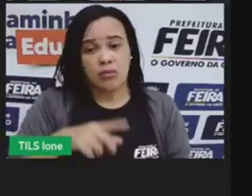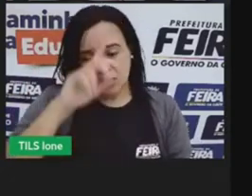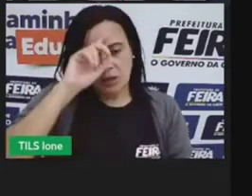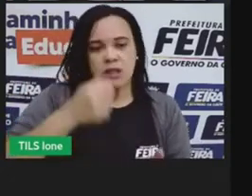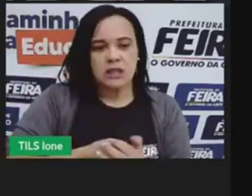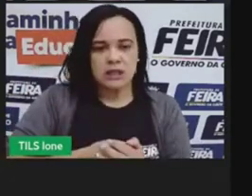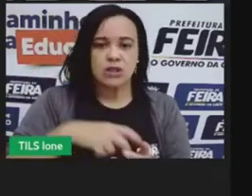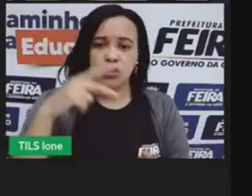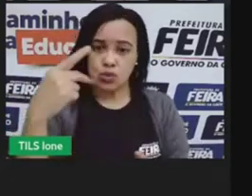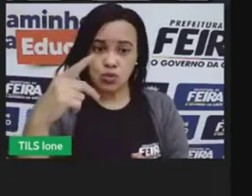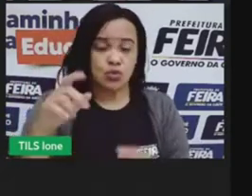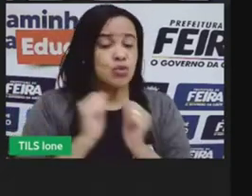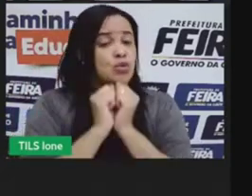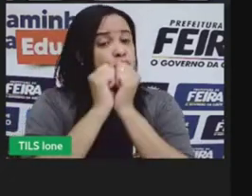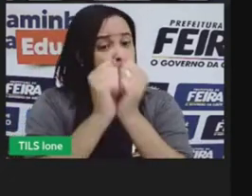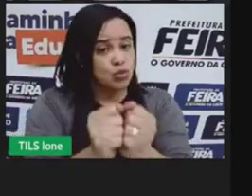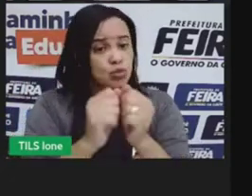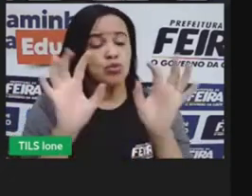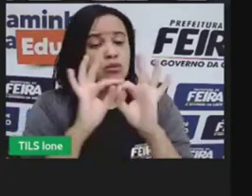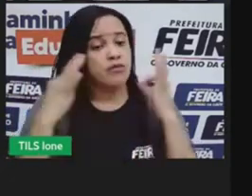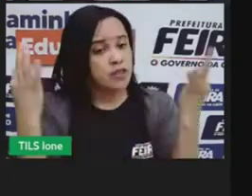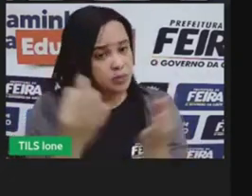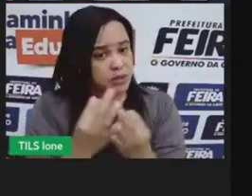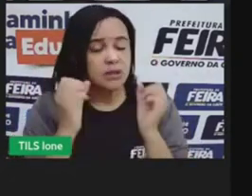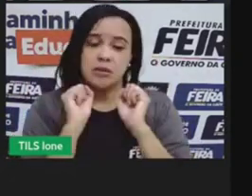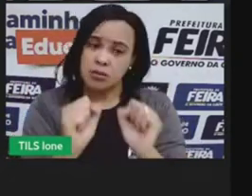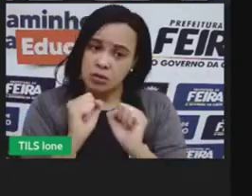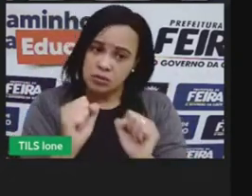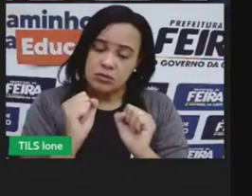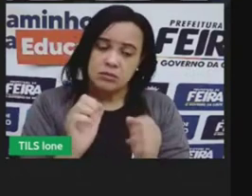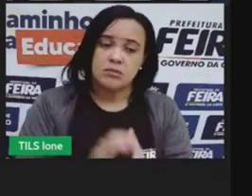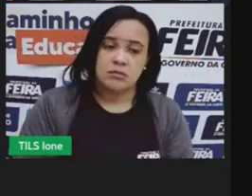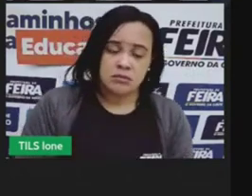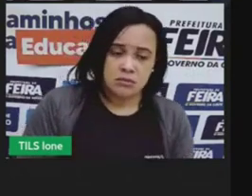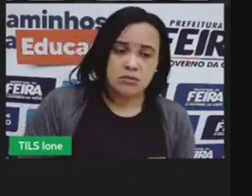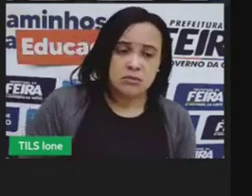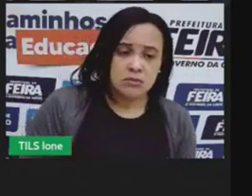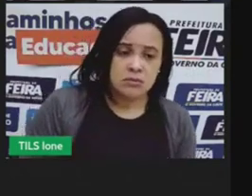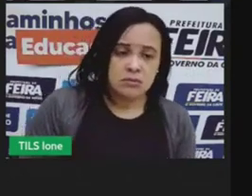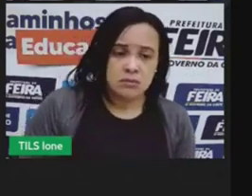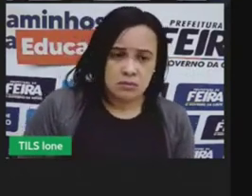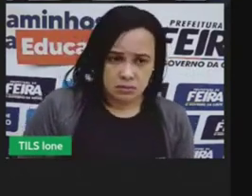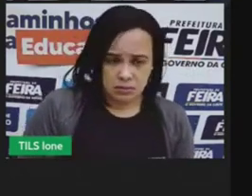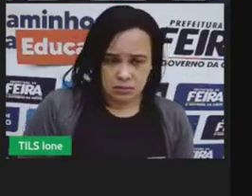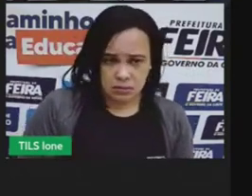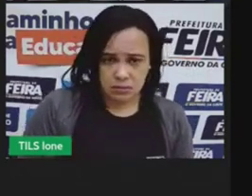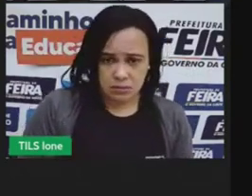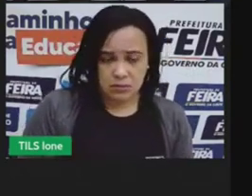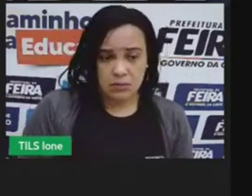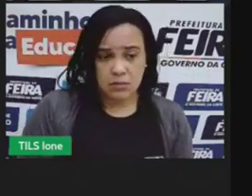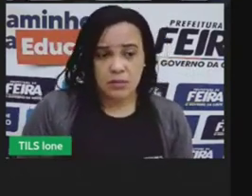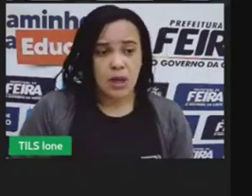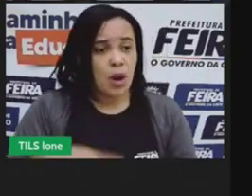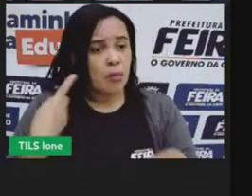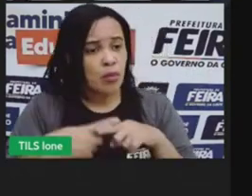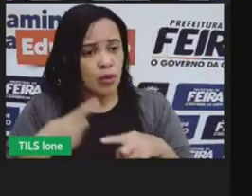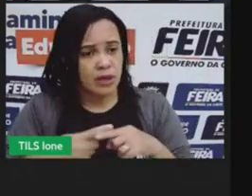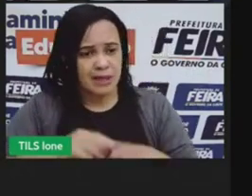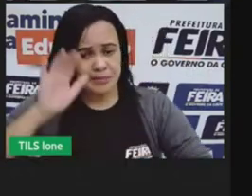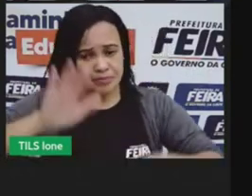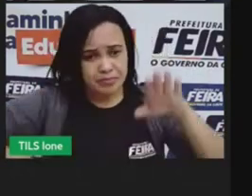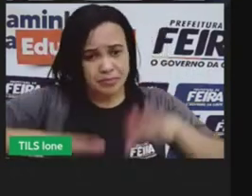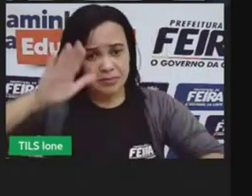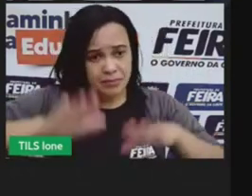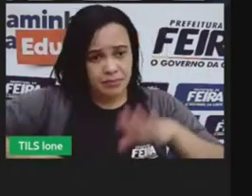tá? Porque por exemplo pode ter alguma coisa que para o seu colega seja uma